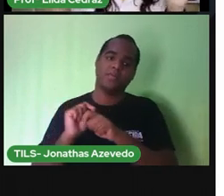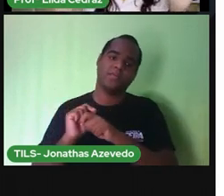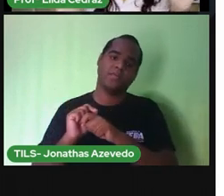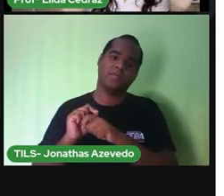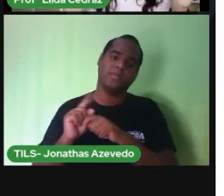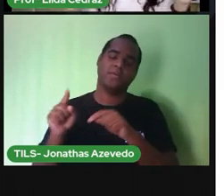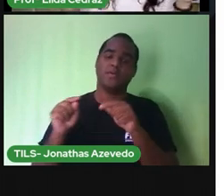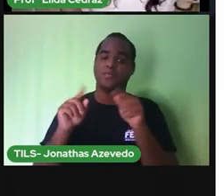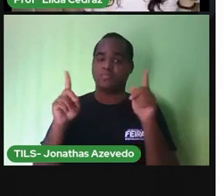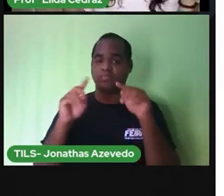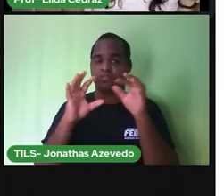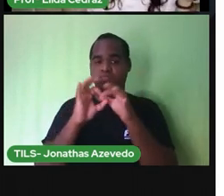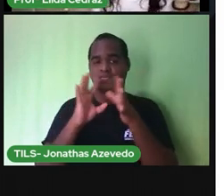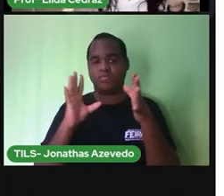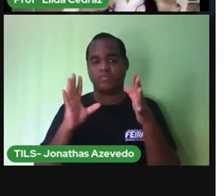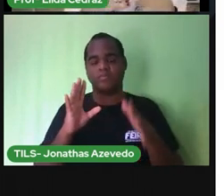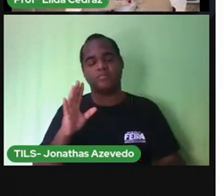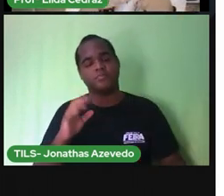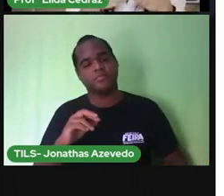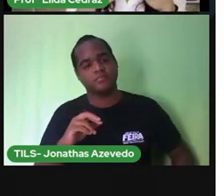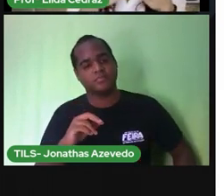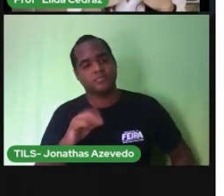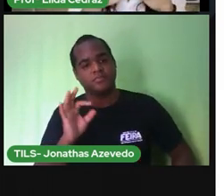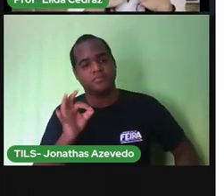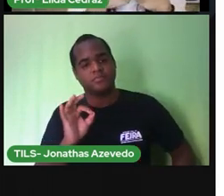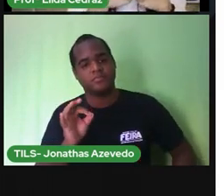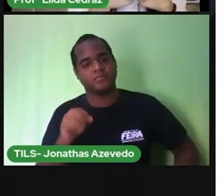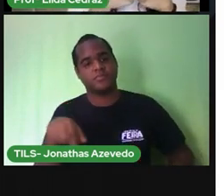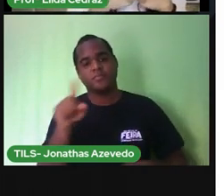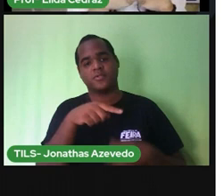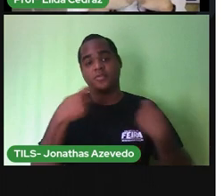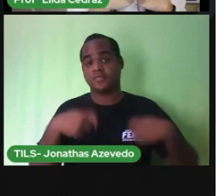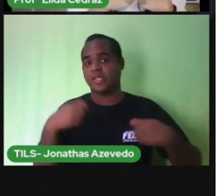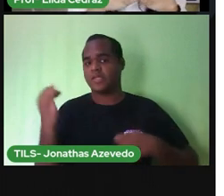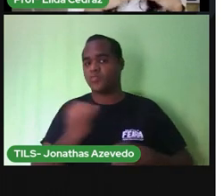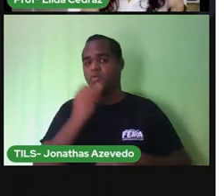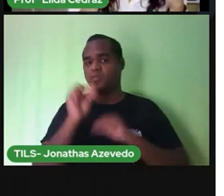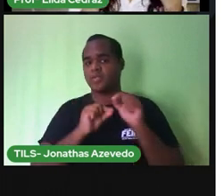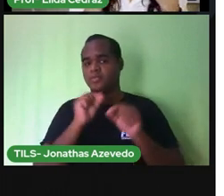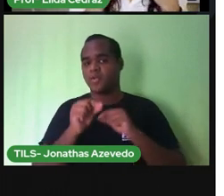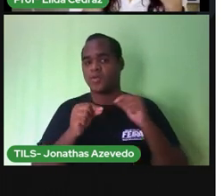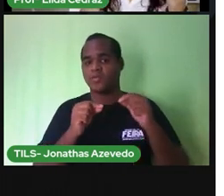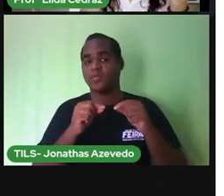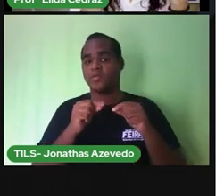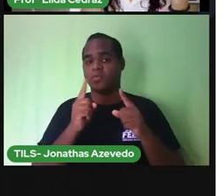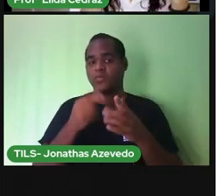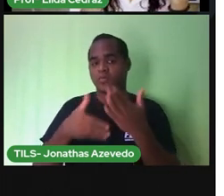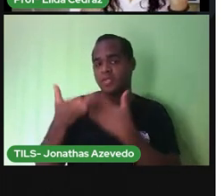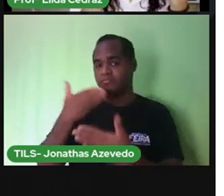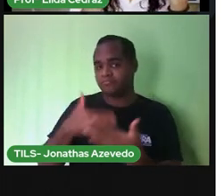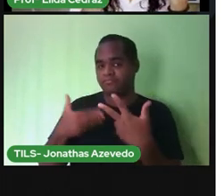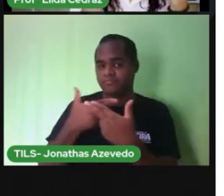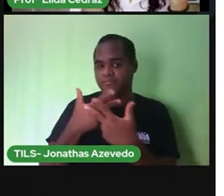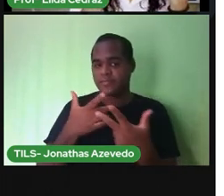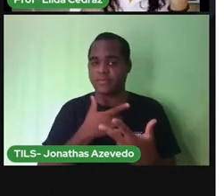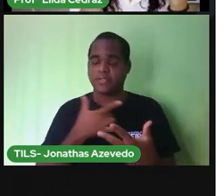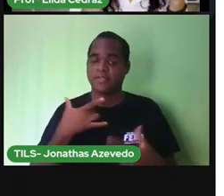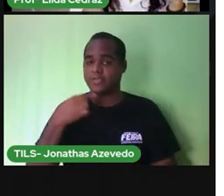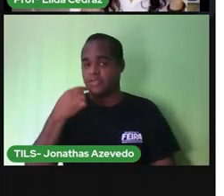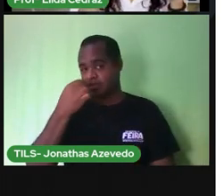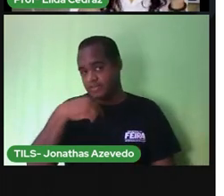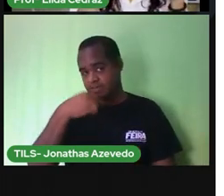é só soltar. Certo? Mas assim, a gente precisa cuidar do cabelo. A Proelida fica gripada com